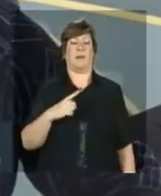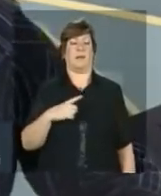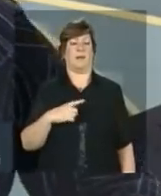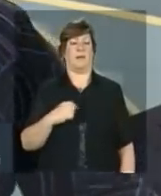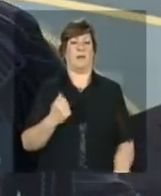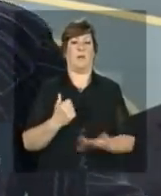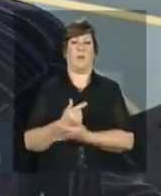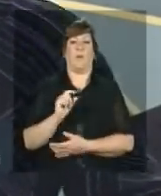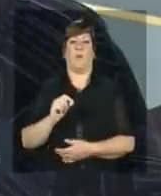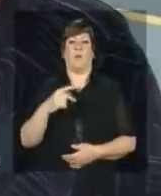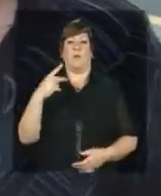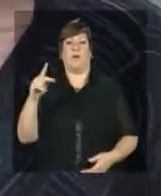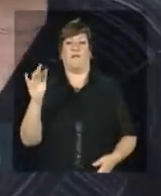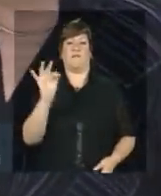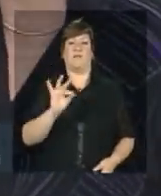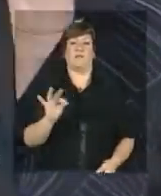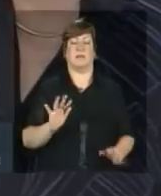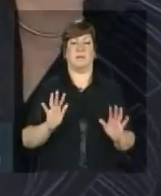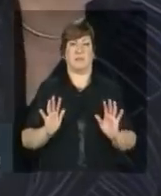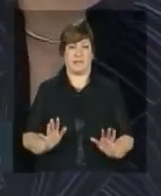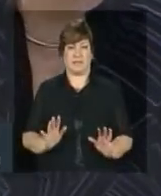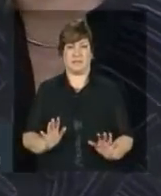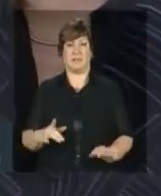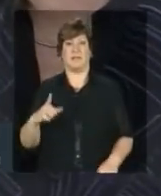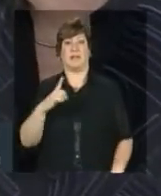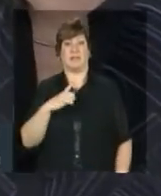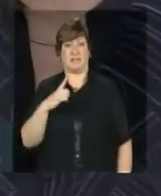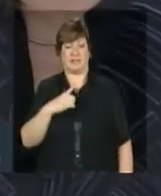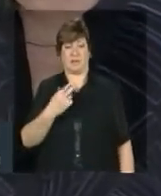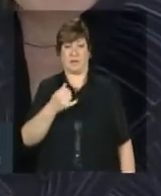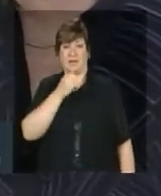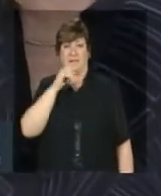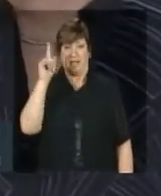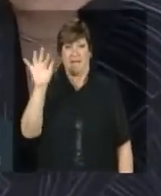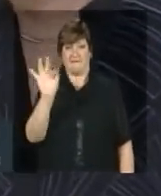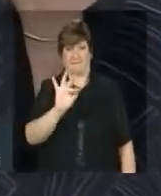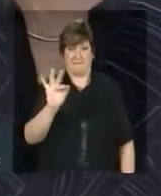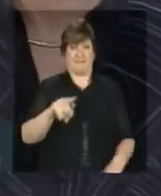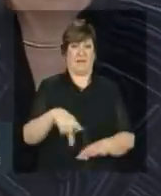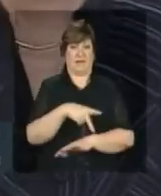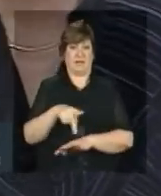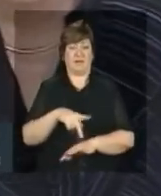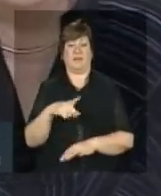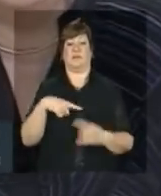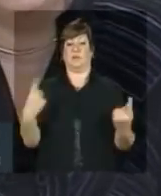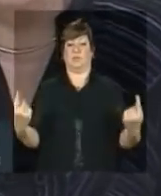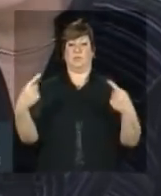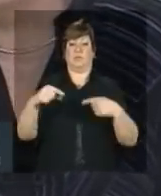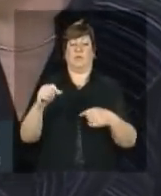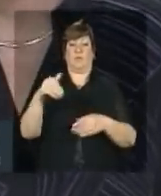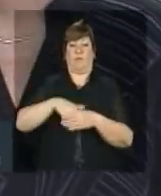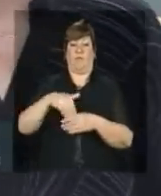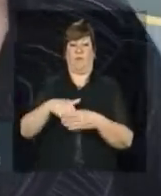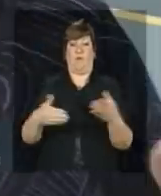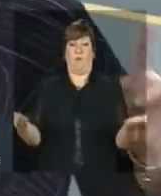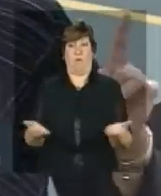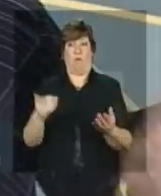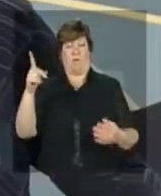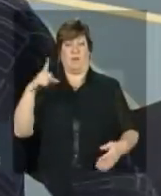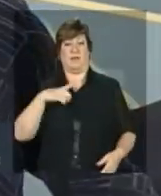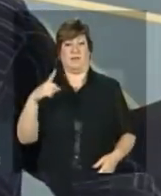como é o caso que está acontecendo na França na disputa presidencial hoje